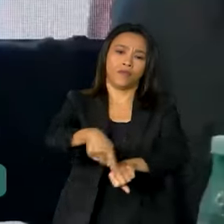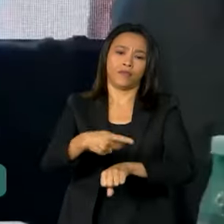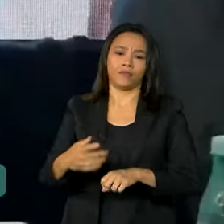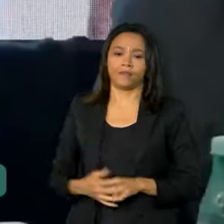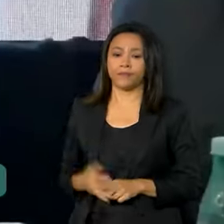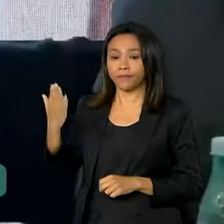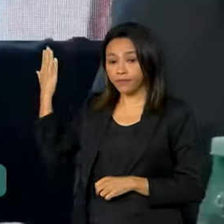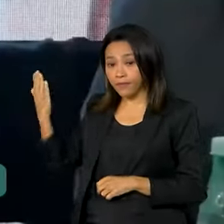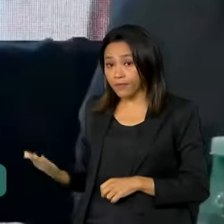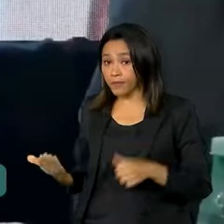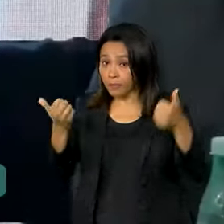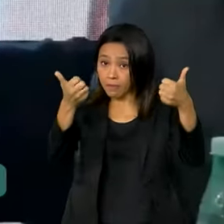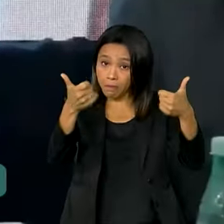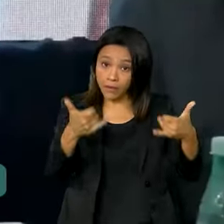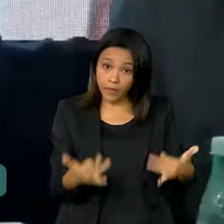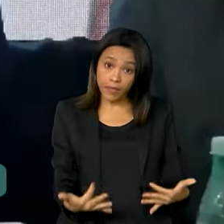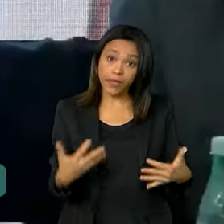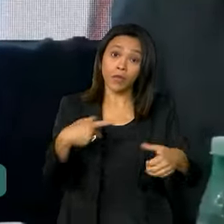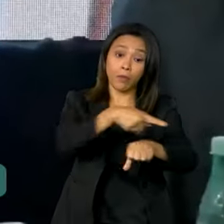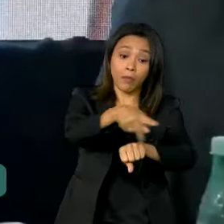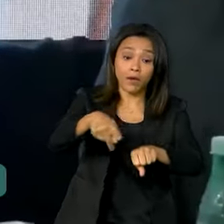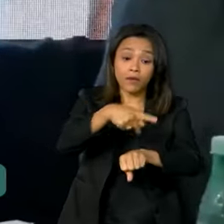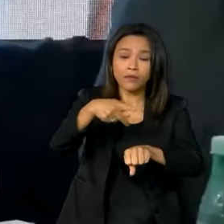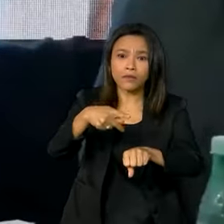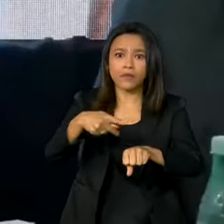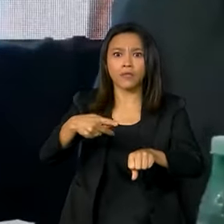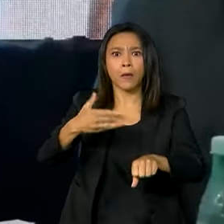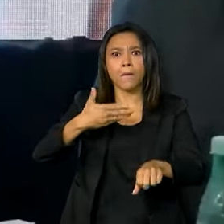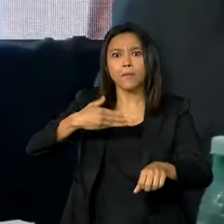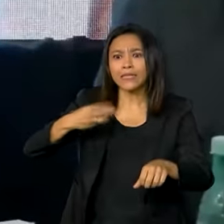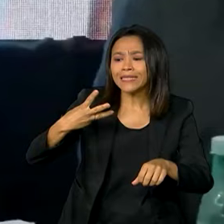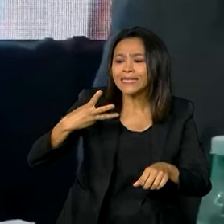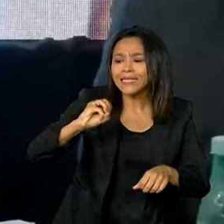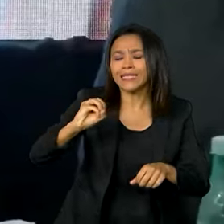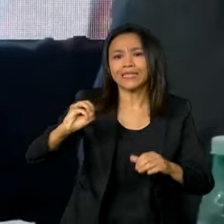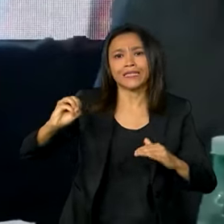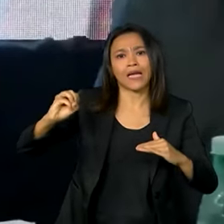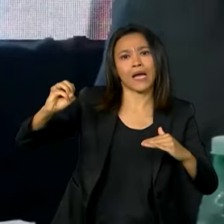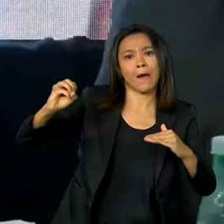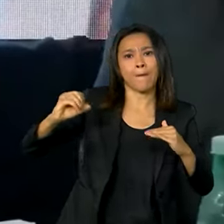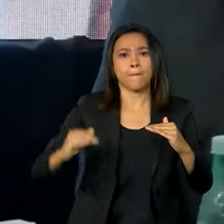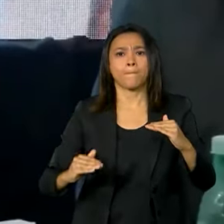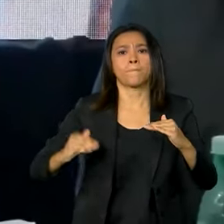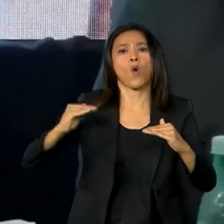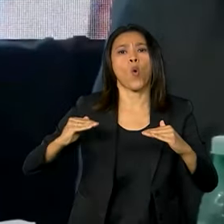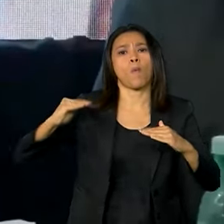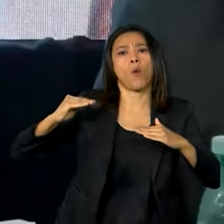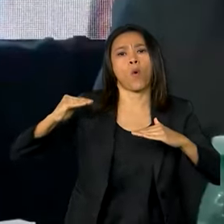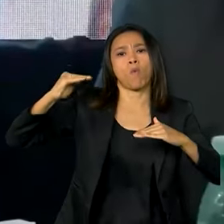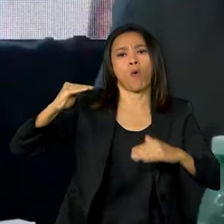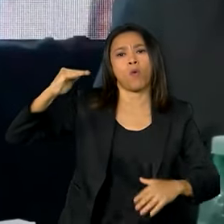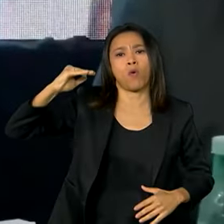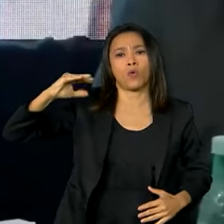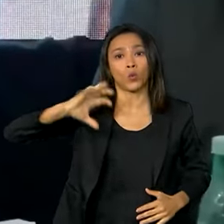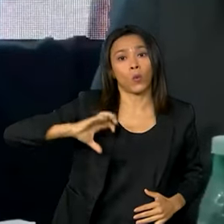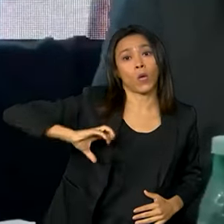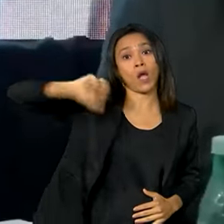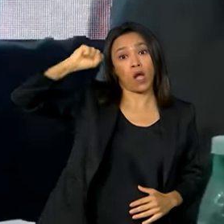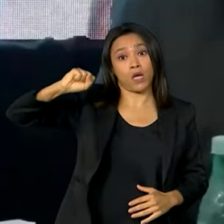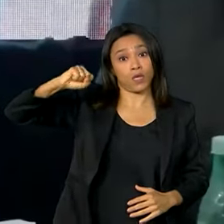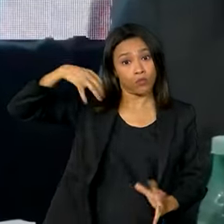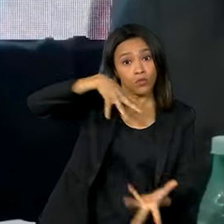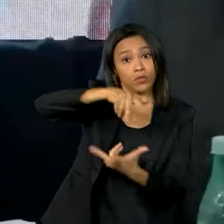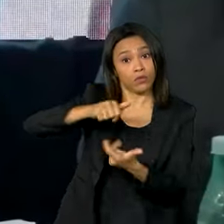Um país que melhorou 30 posições na indústria, 30 posições no ranking da indústria, em um ano.